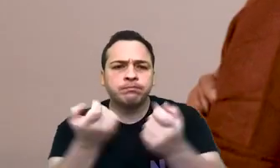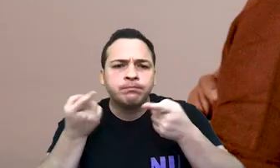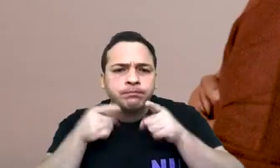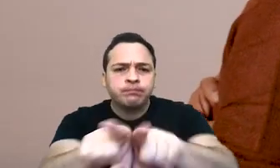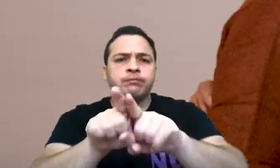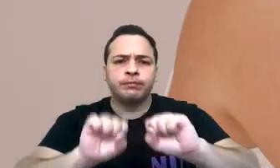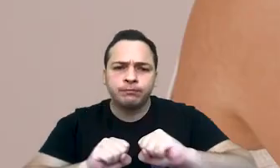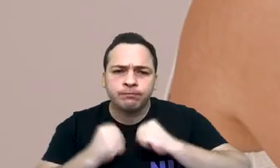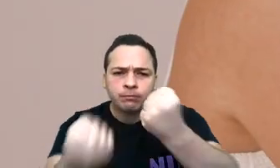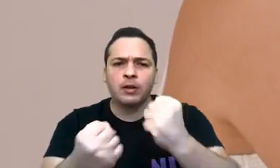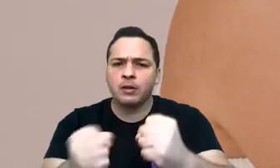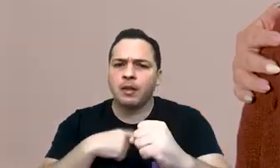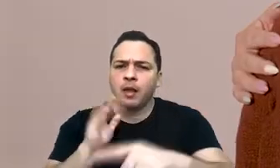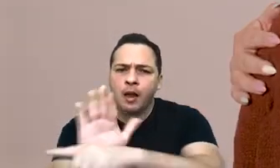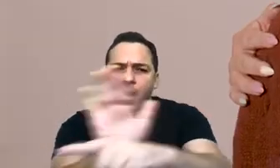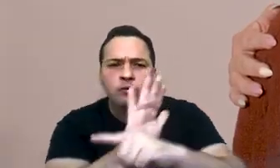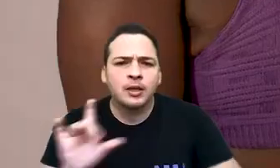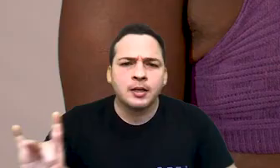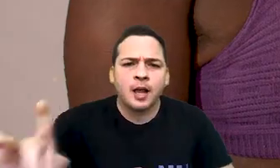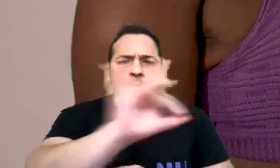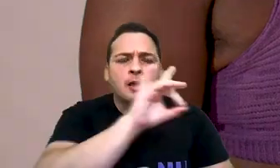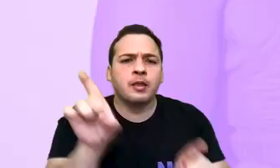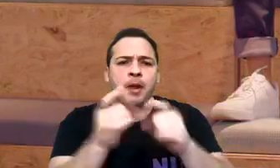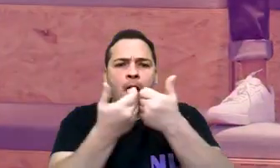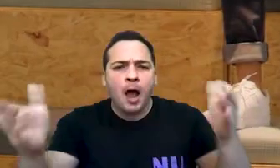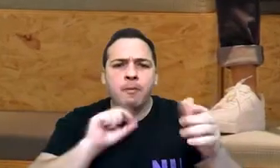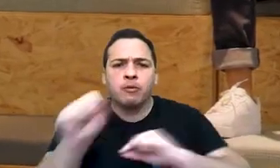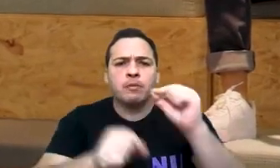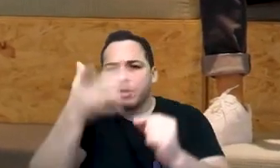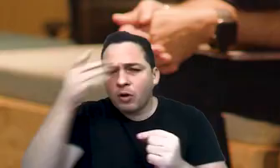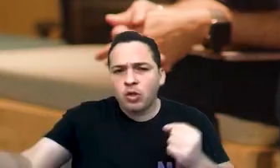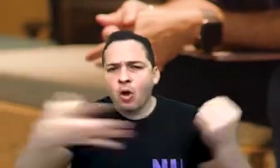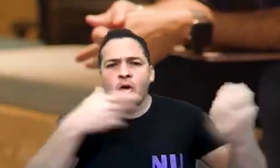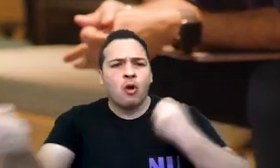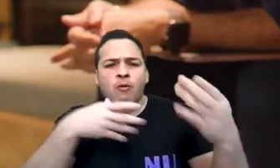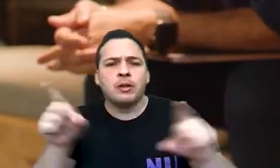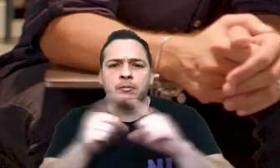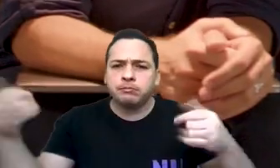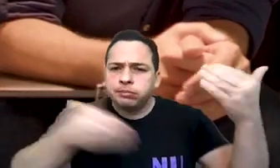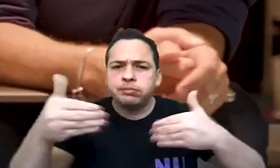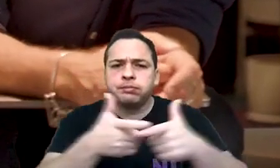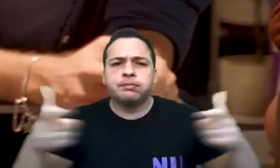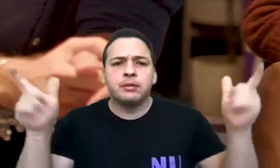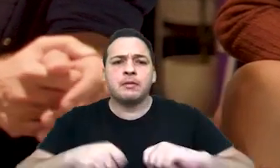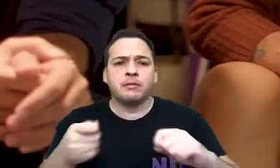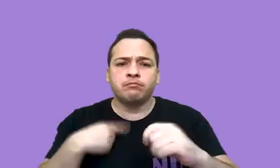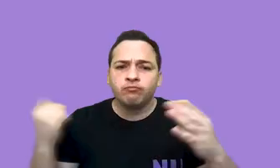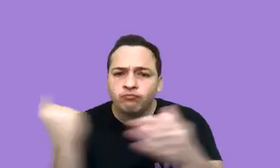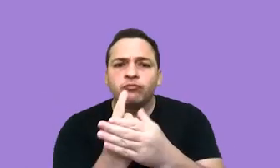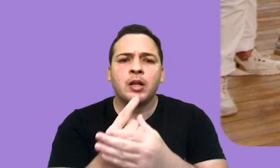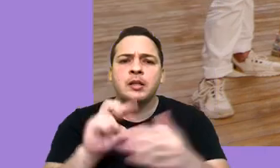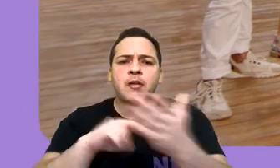E juntas, nos fortalecemos nas correrias de cada dia. Abrindo portas para receber e acolher quem vai somar.